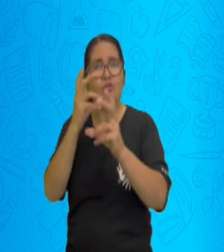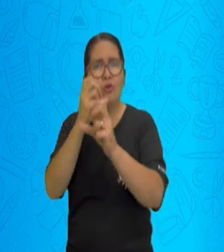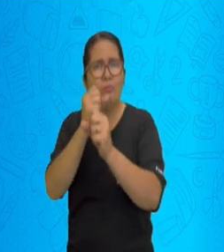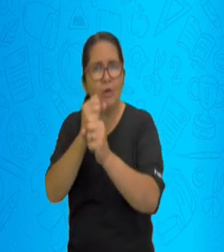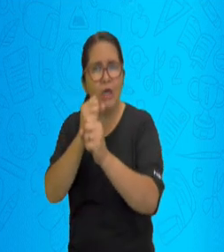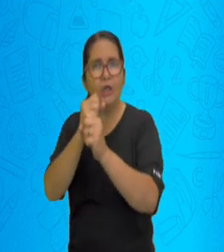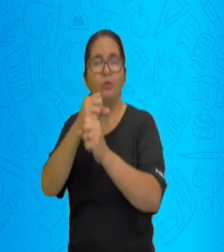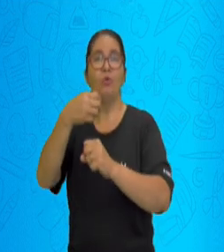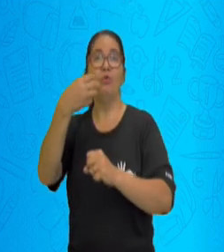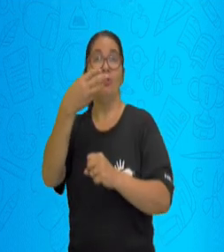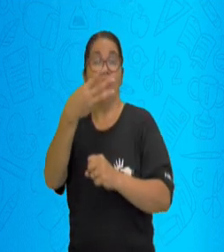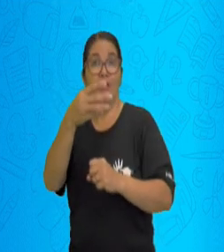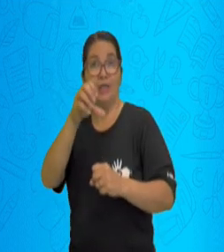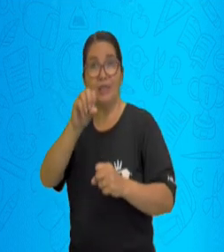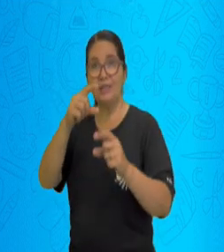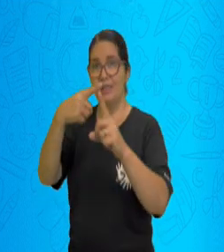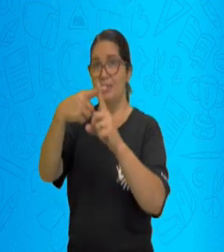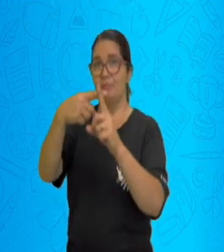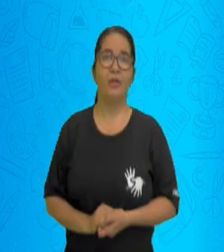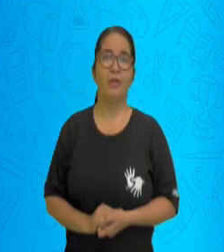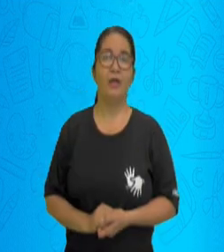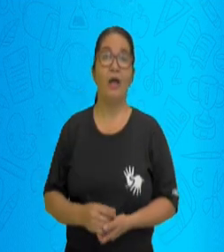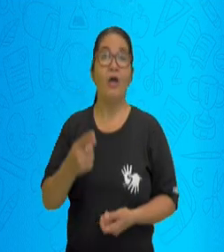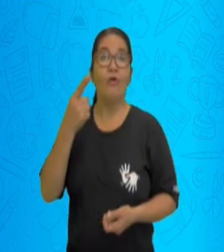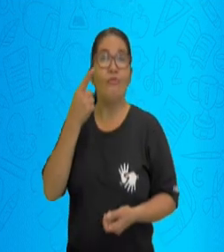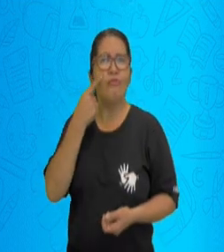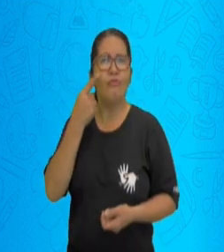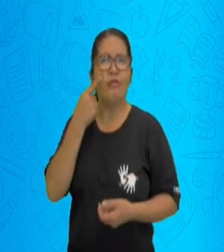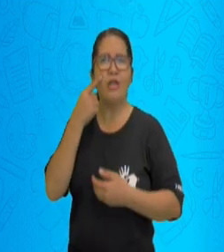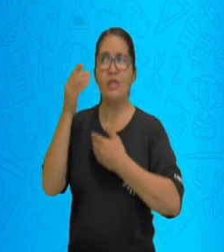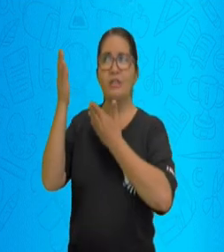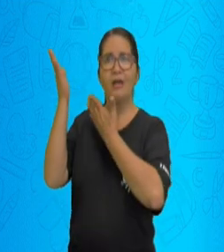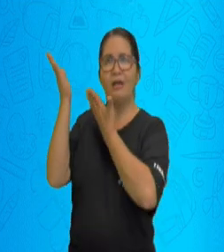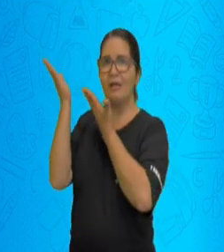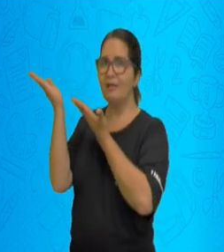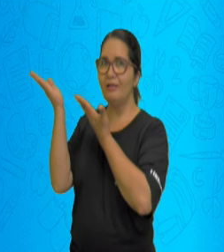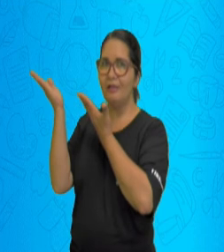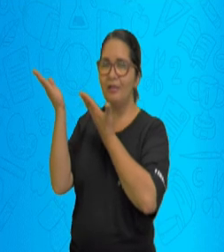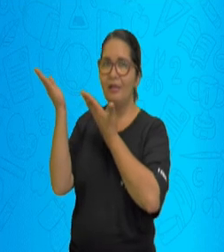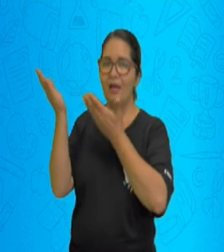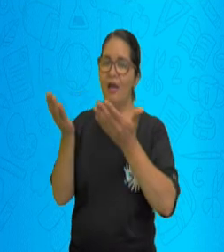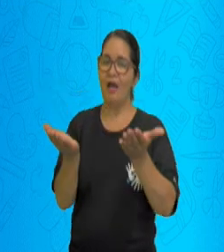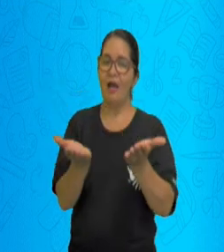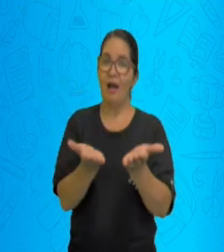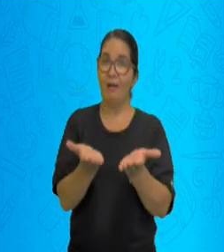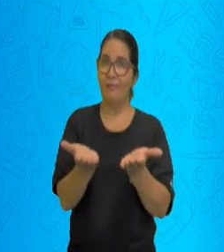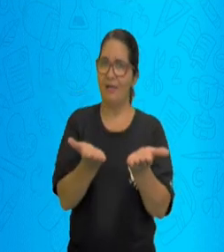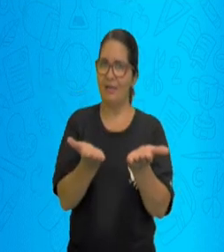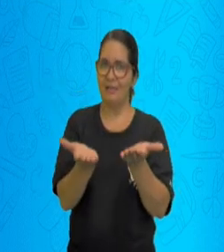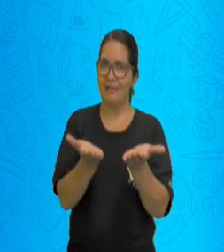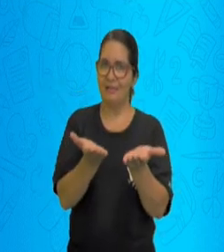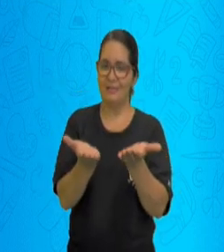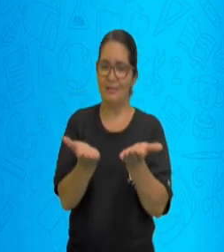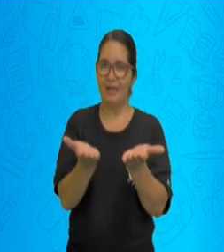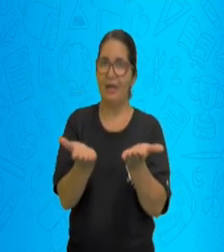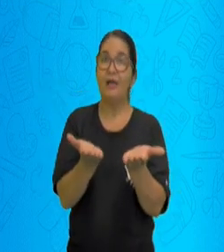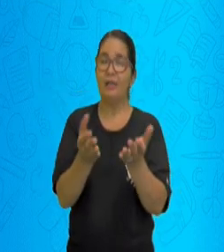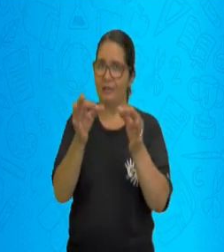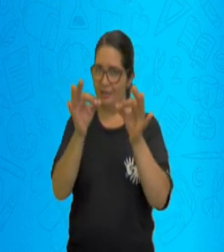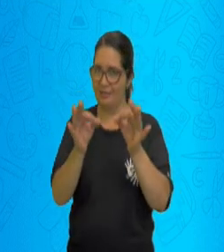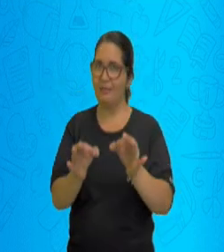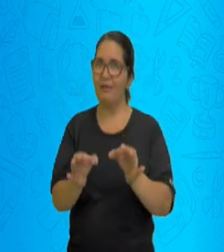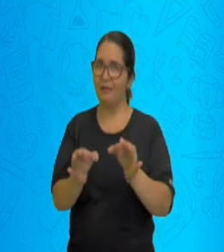essa outra situação nesta balança. Observe a balança abaixo, que está em equilíbrio. Então, mesmo que tenha